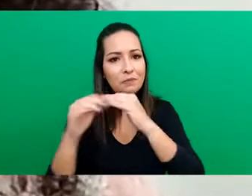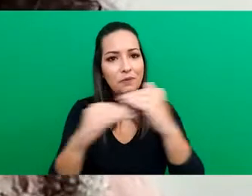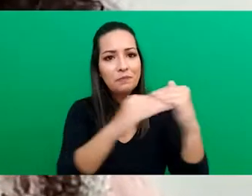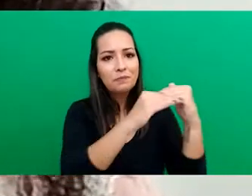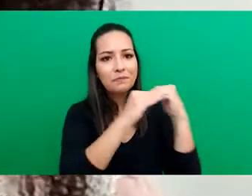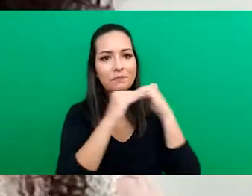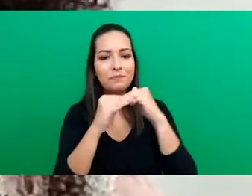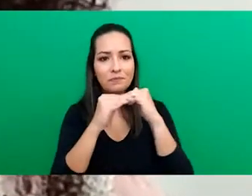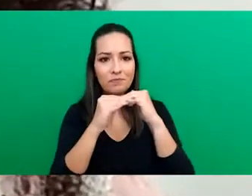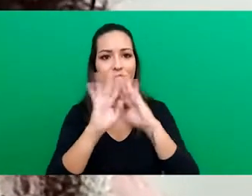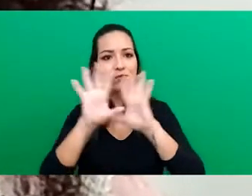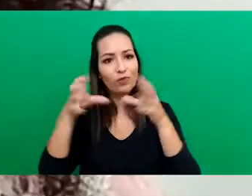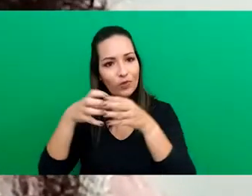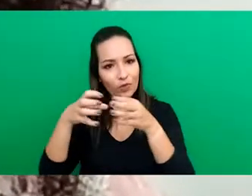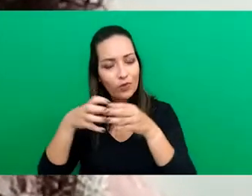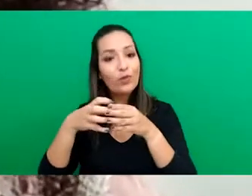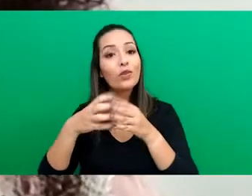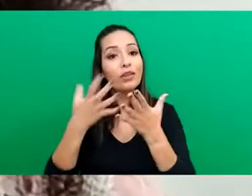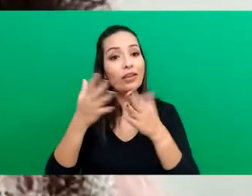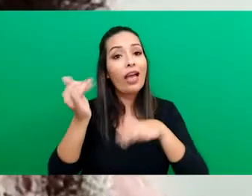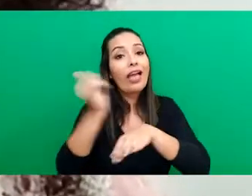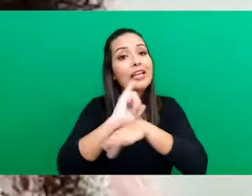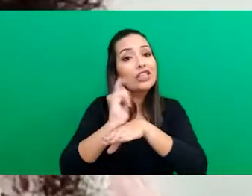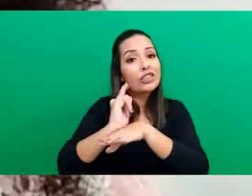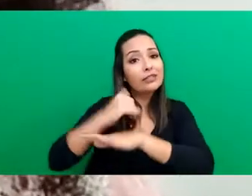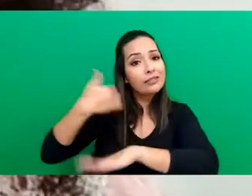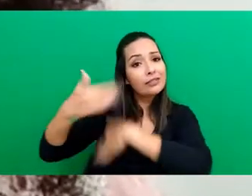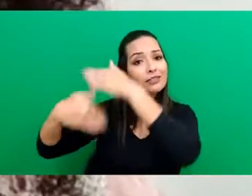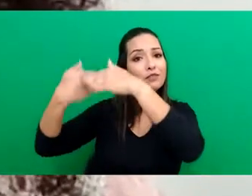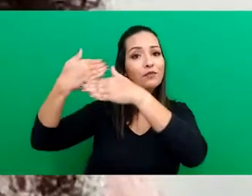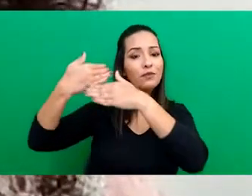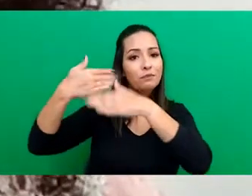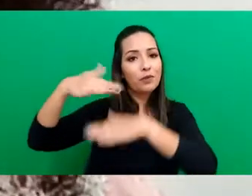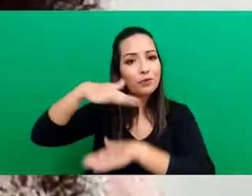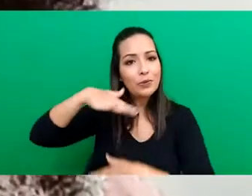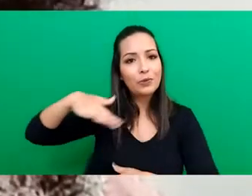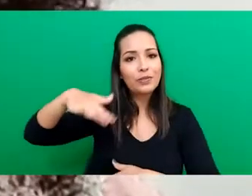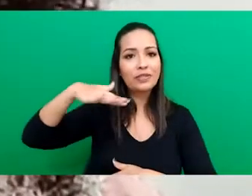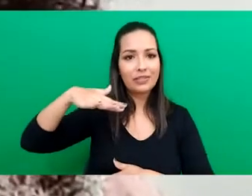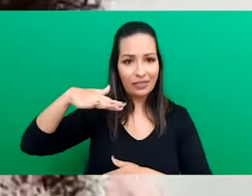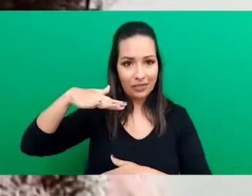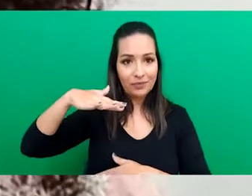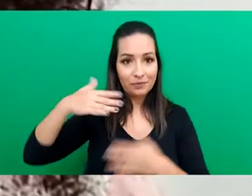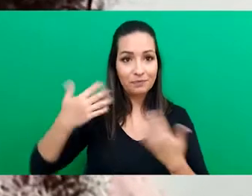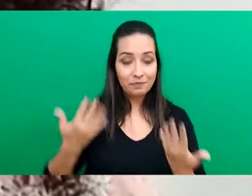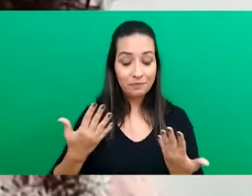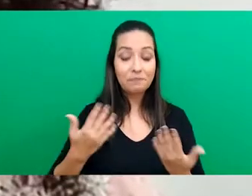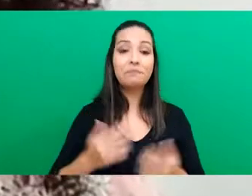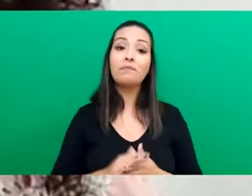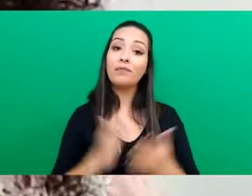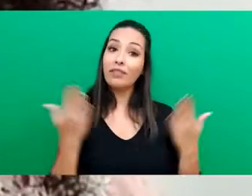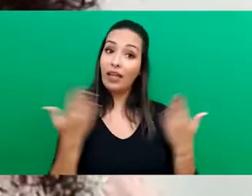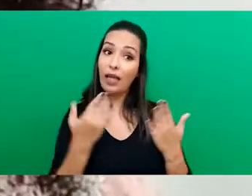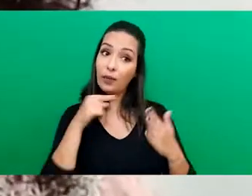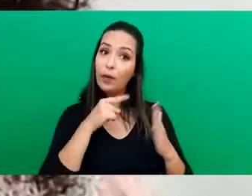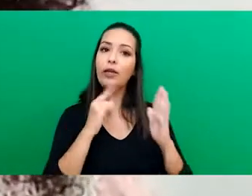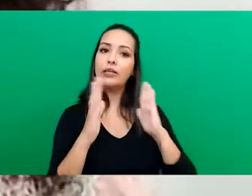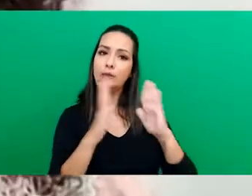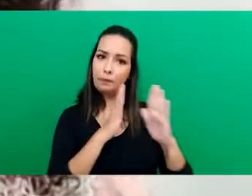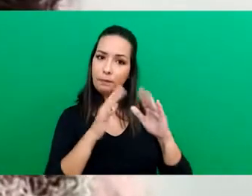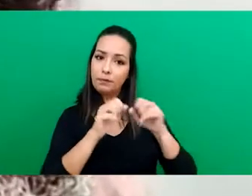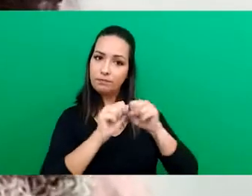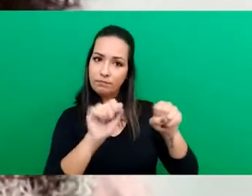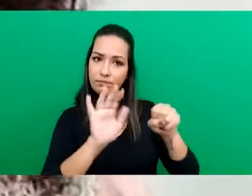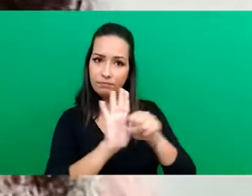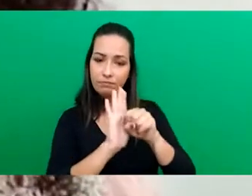estratégias de desenvolvimento para o território ao qual estão inseridos. Além de, com o processo agora da